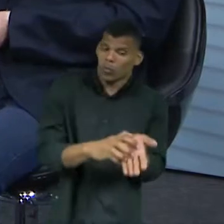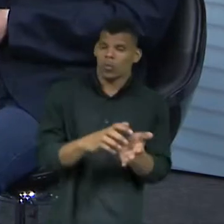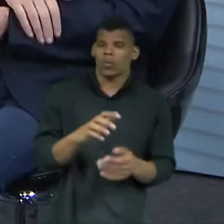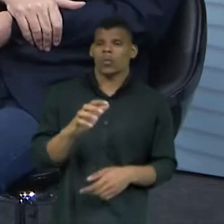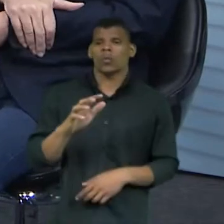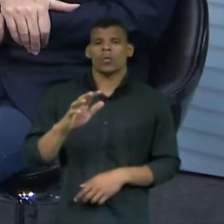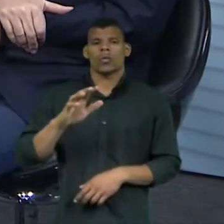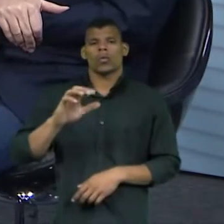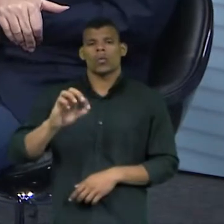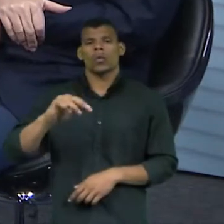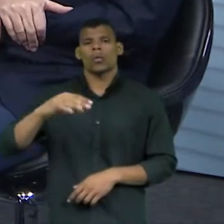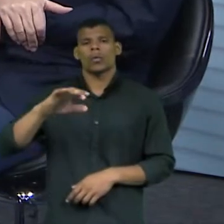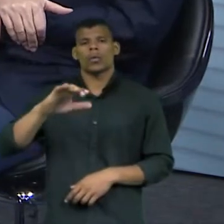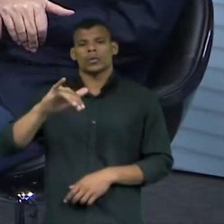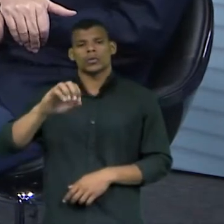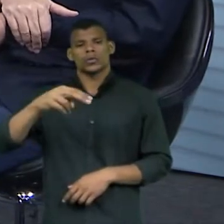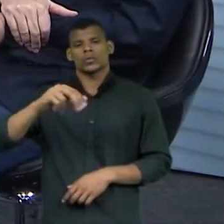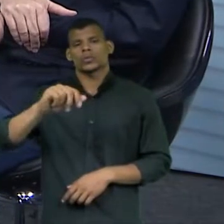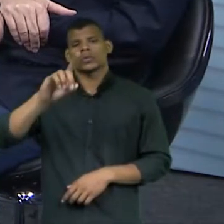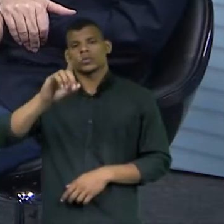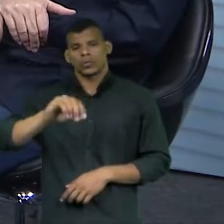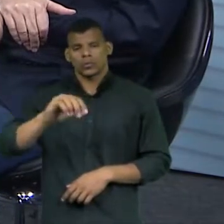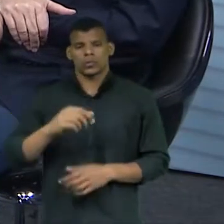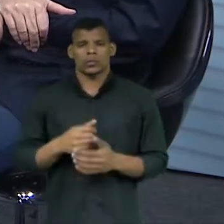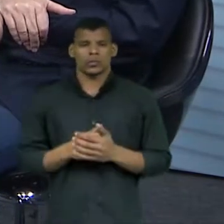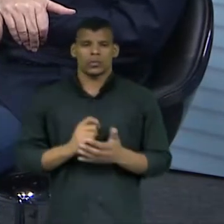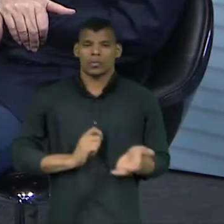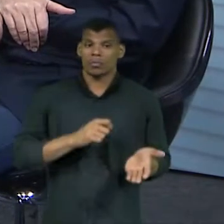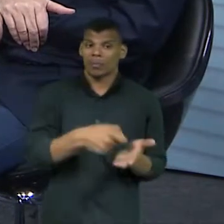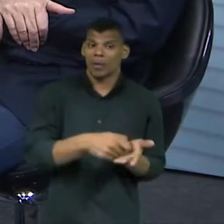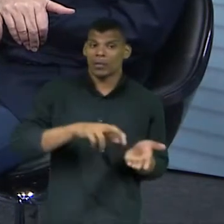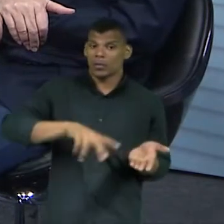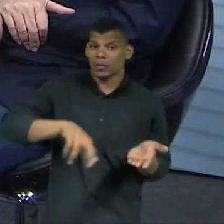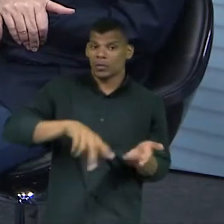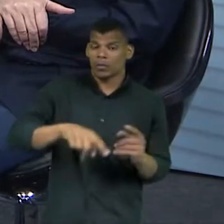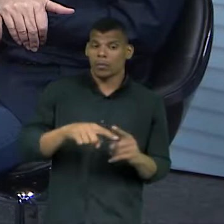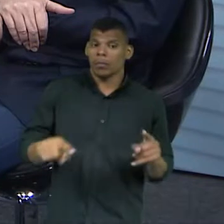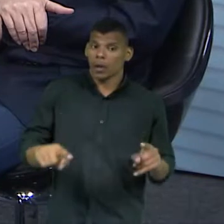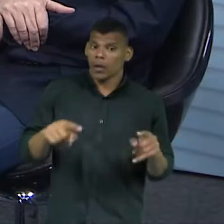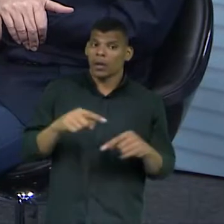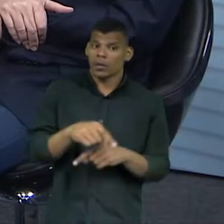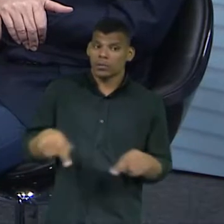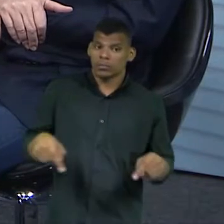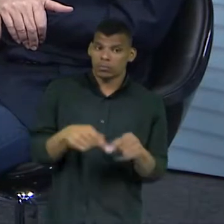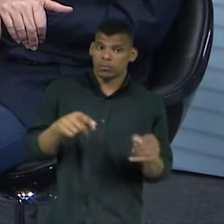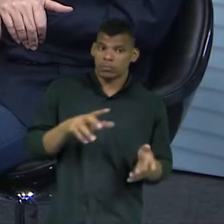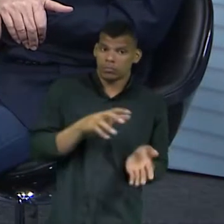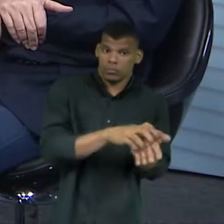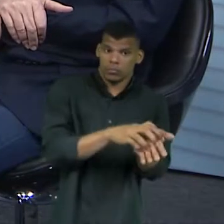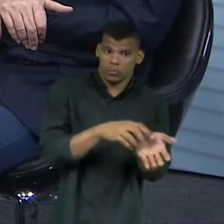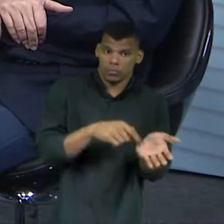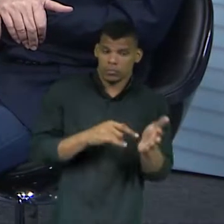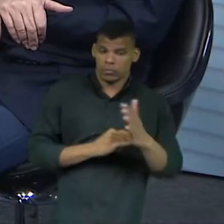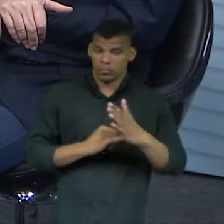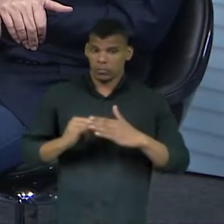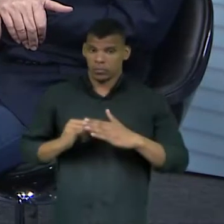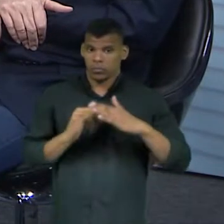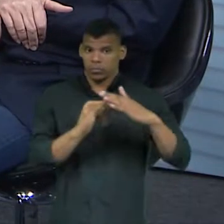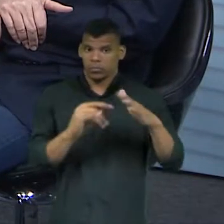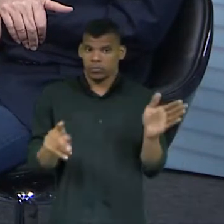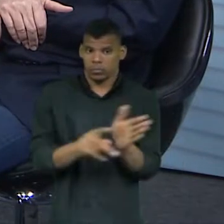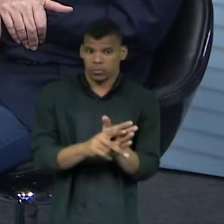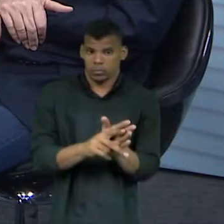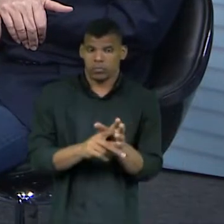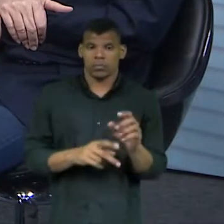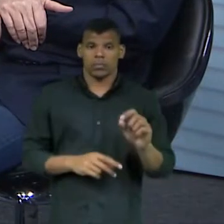comissionado, ou até mesmo um cargo que não seja remunerado, mas ele foi investido no cargo dentro da administração pública, ele é